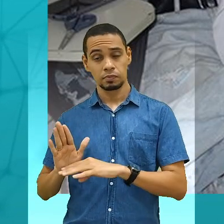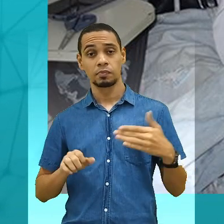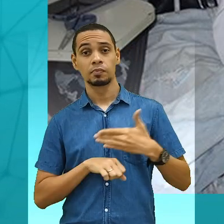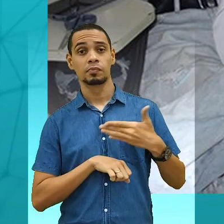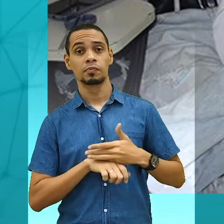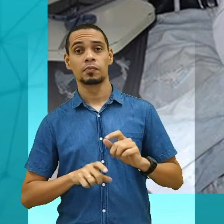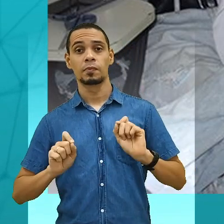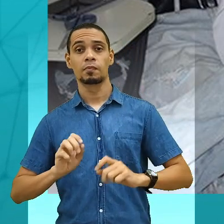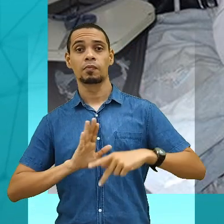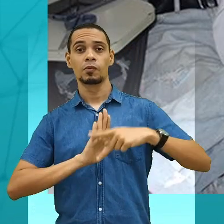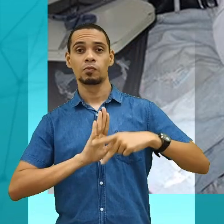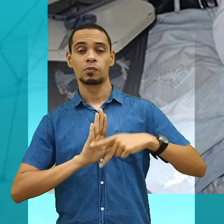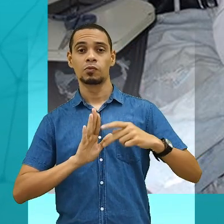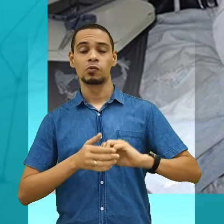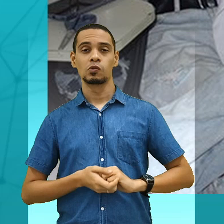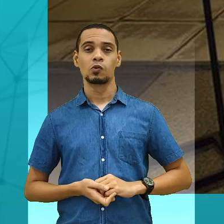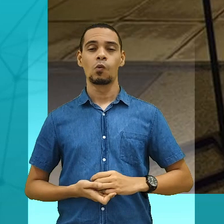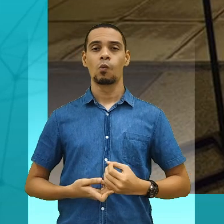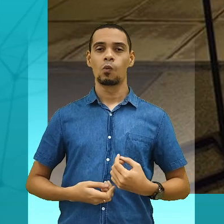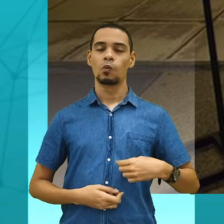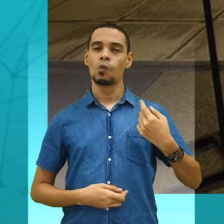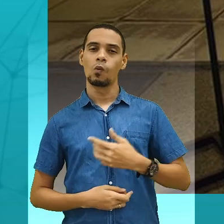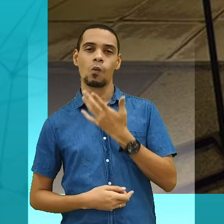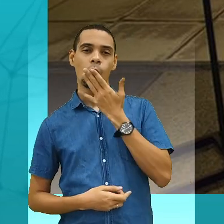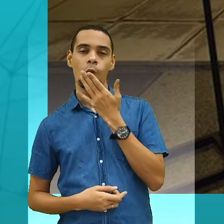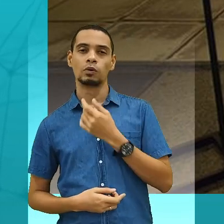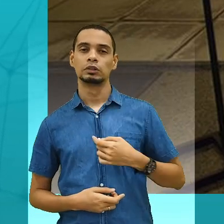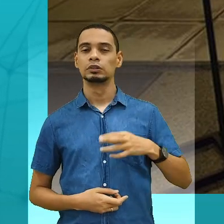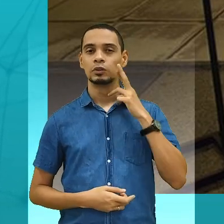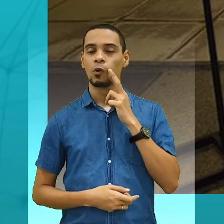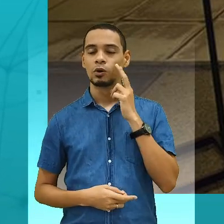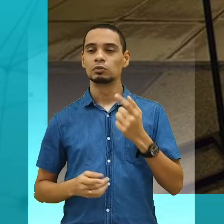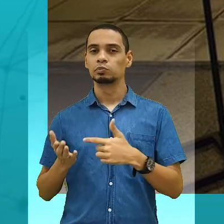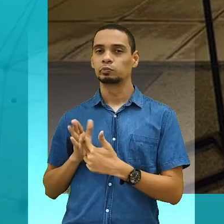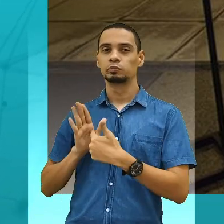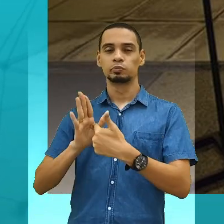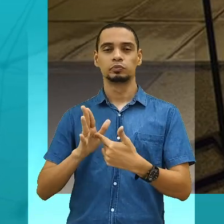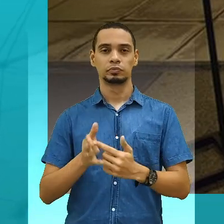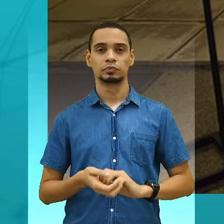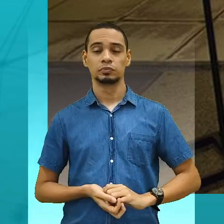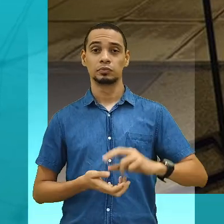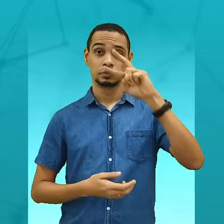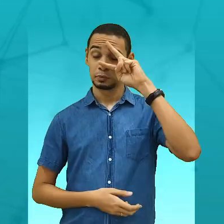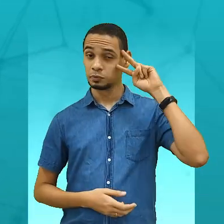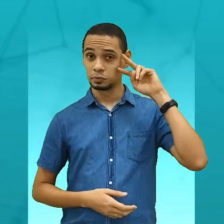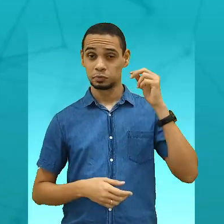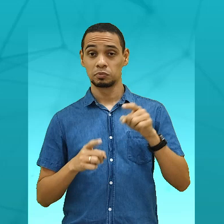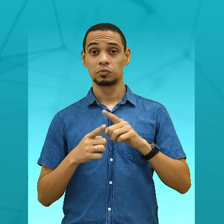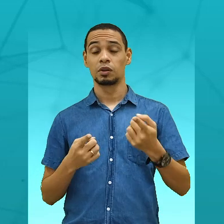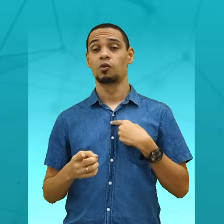participação do projeto Moda Cor-de-Rosa, que apresentou desfile de coleção de soutiens com designs sustentáveis,